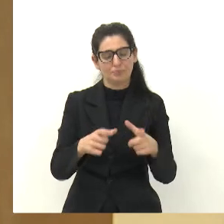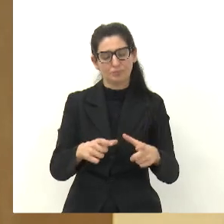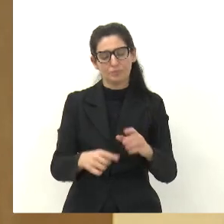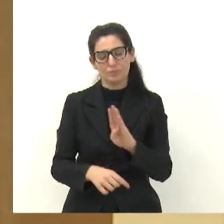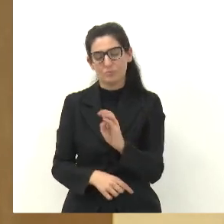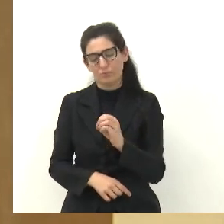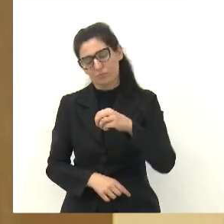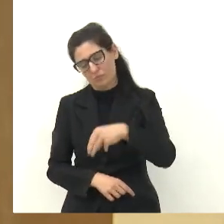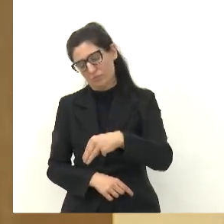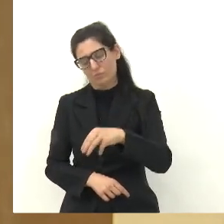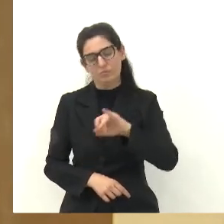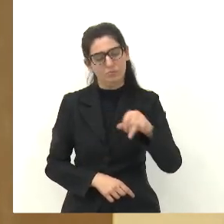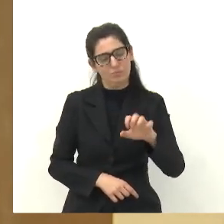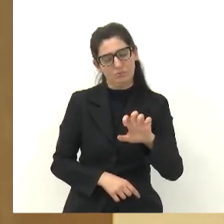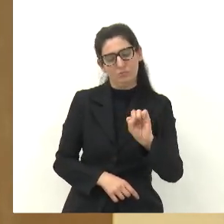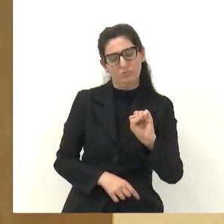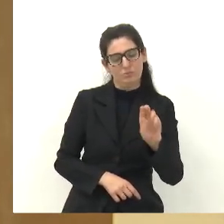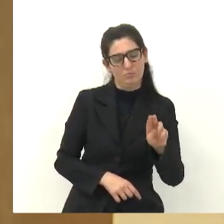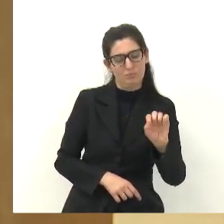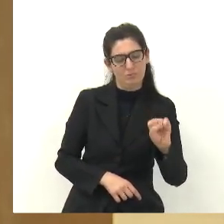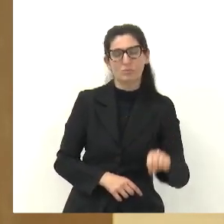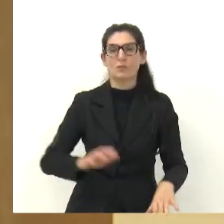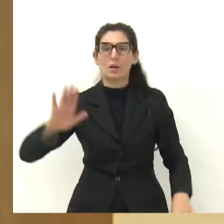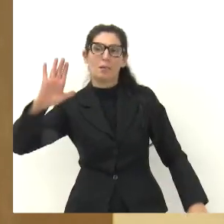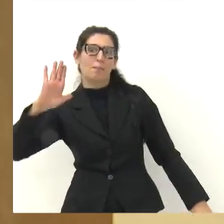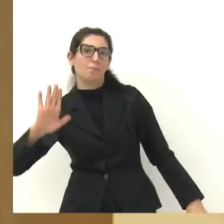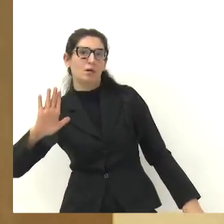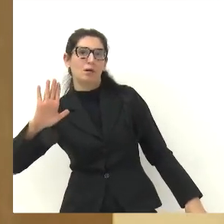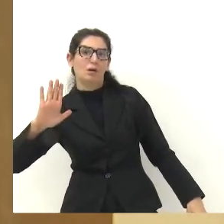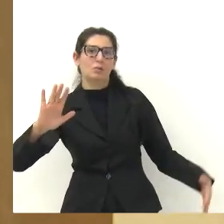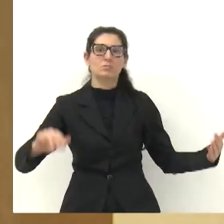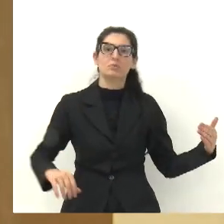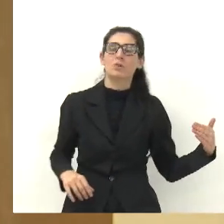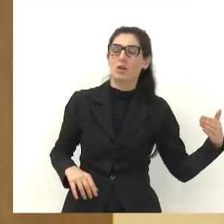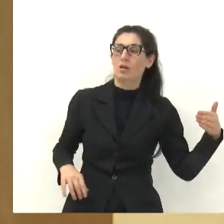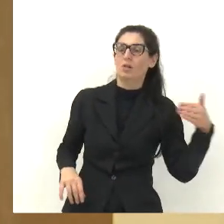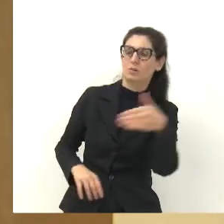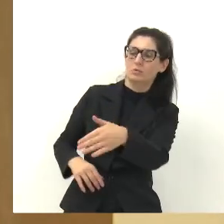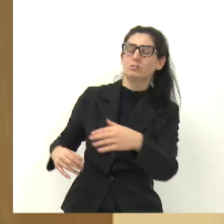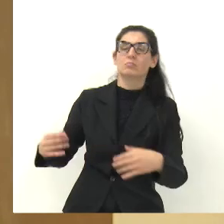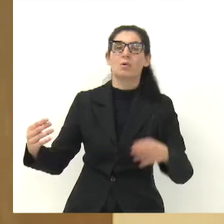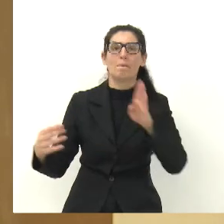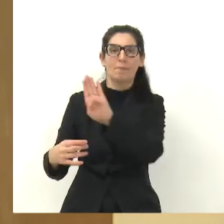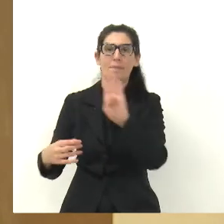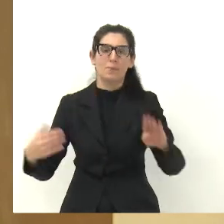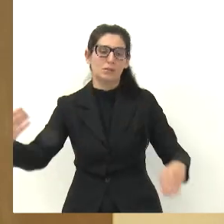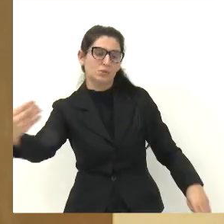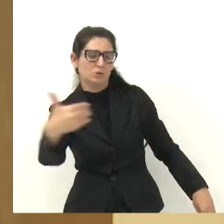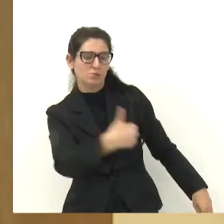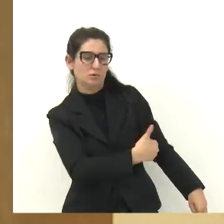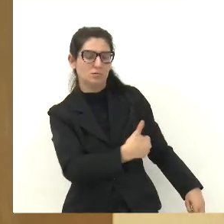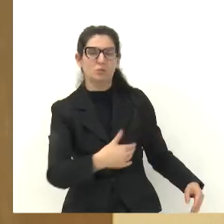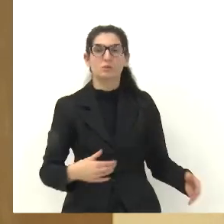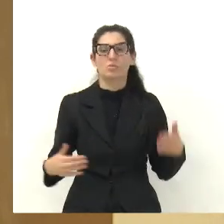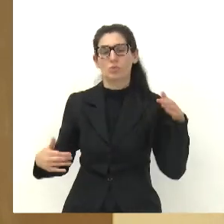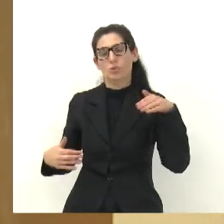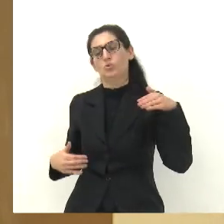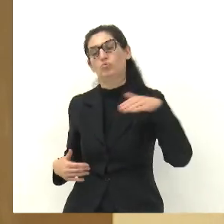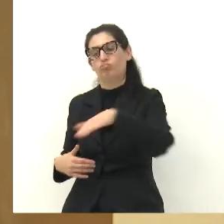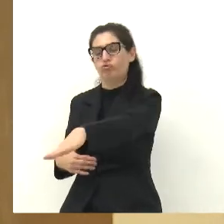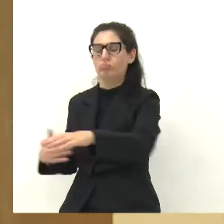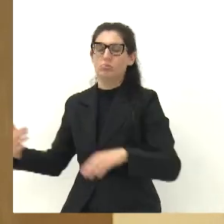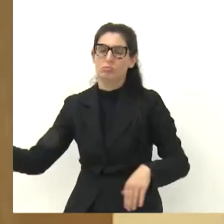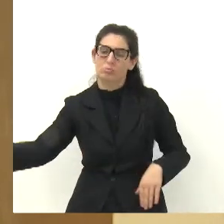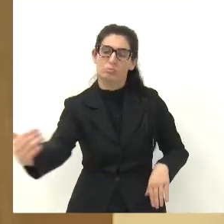sinalizaram lá o pare, tanto para quem vem do Bandeira 1, como quem sai do Bandeira 2, para quem está entrando ali na estrada do Bom Jesus,